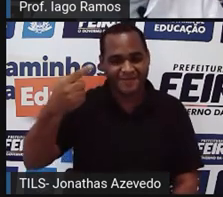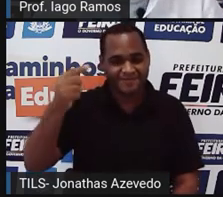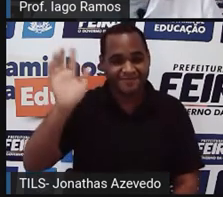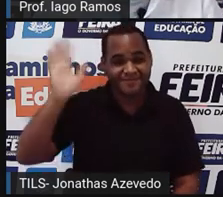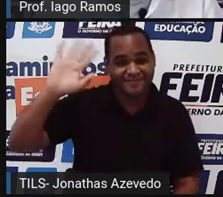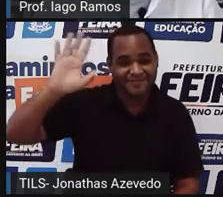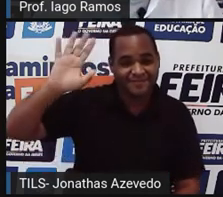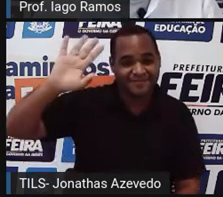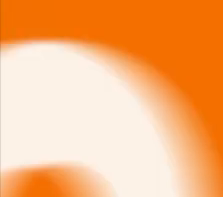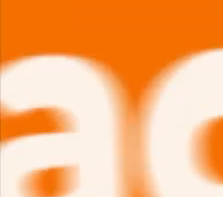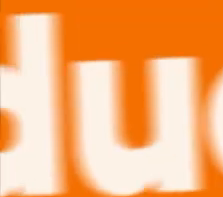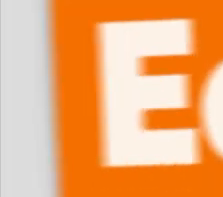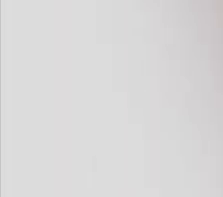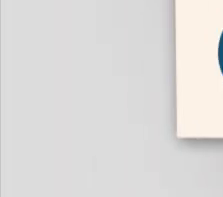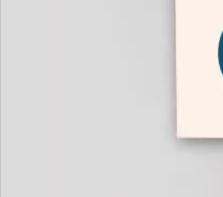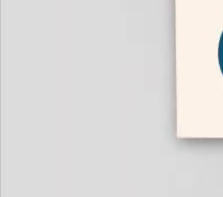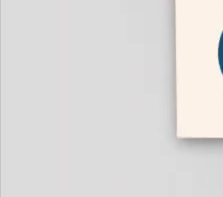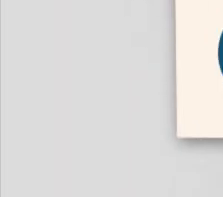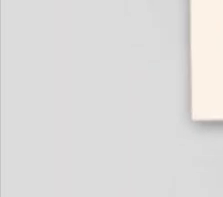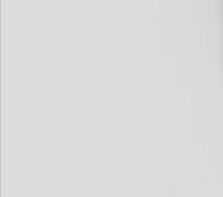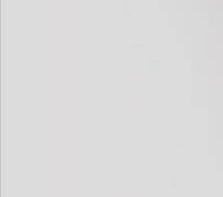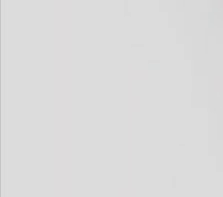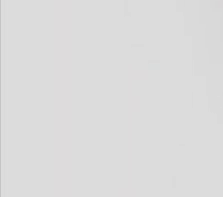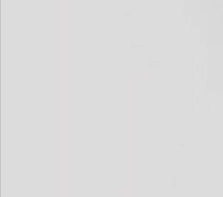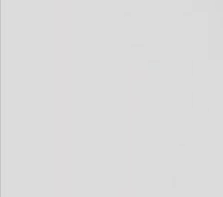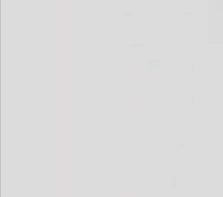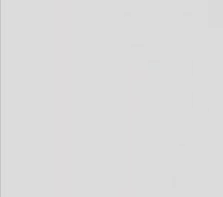Tchauzinho. Tchauzinho.